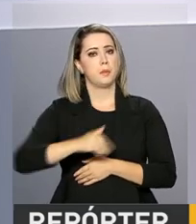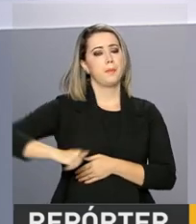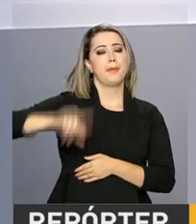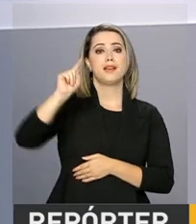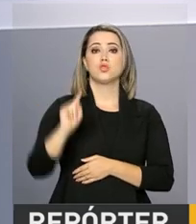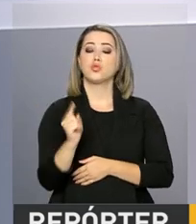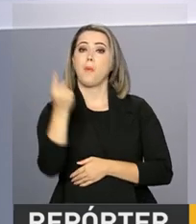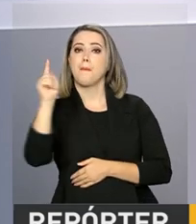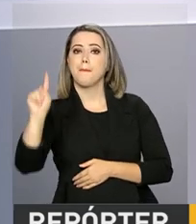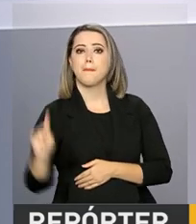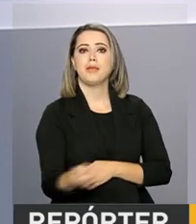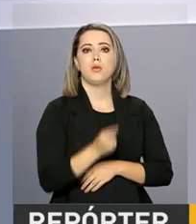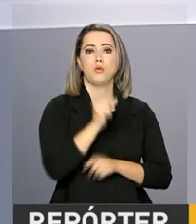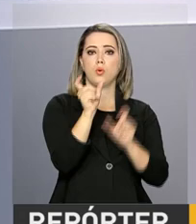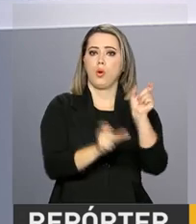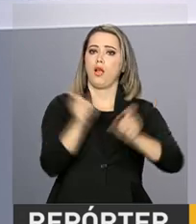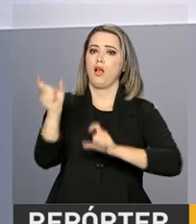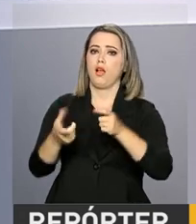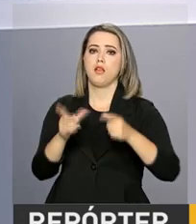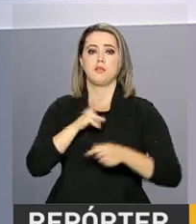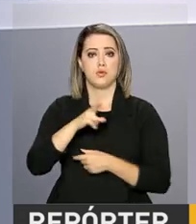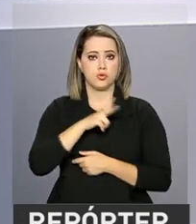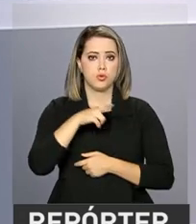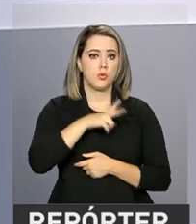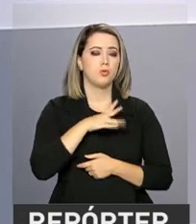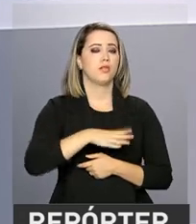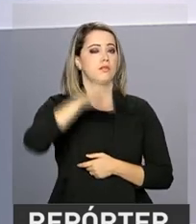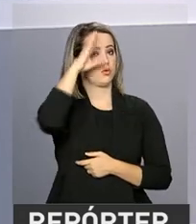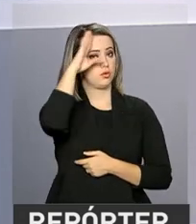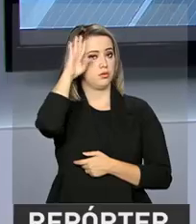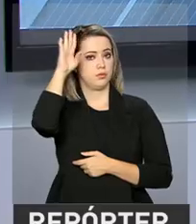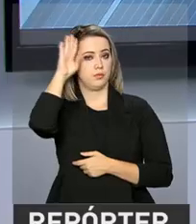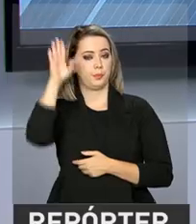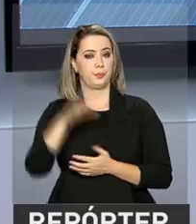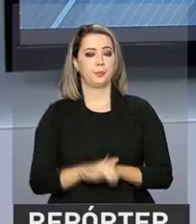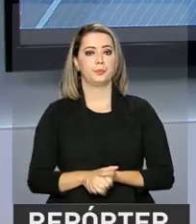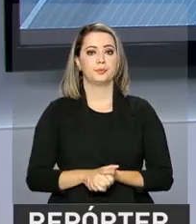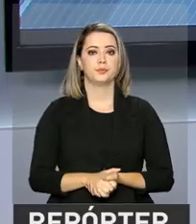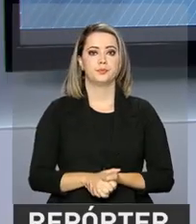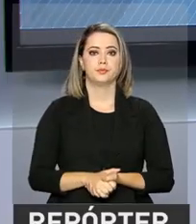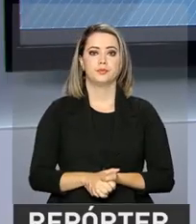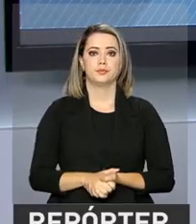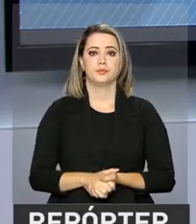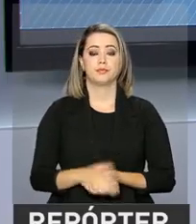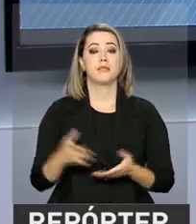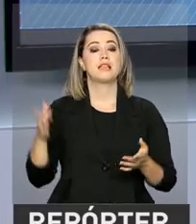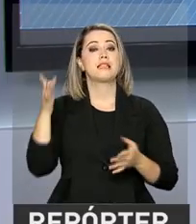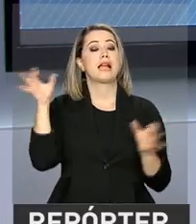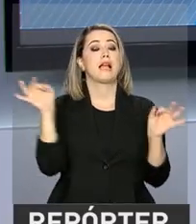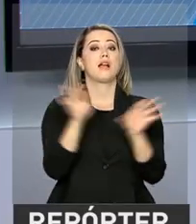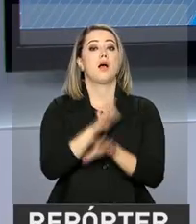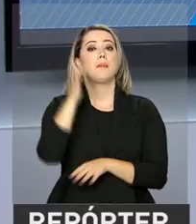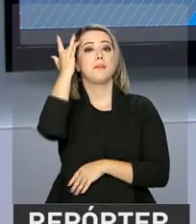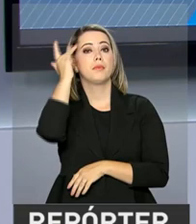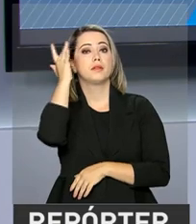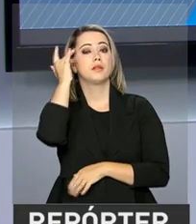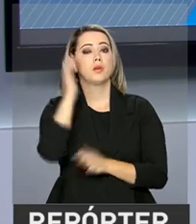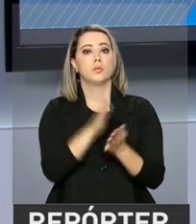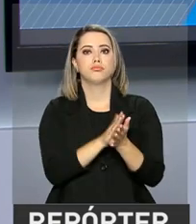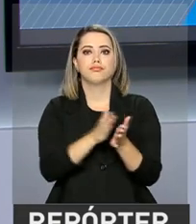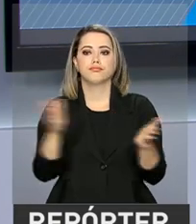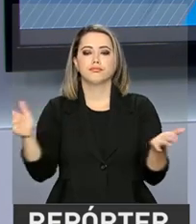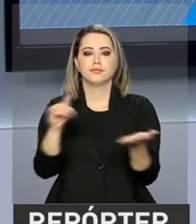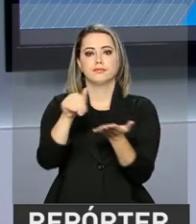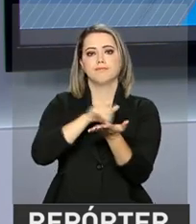mais de mil instituições privadas de educação superior em todo o país. E termina amanhã o prazo de matrícula para os